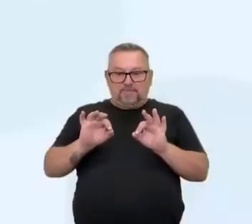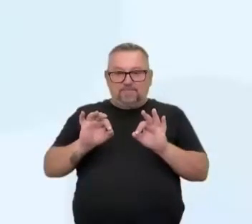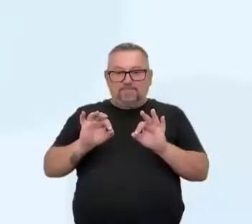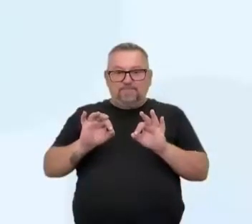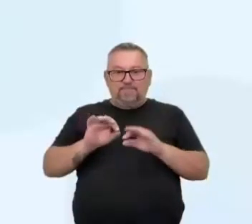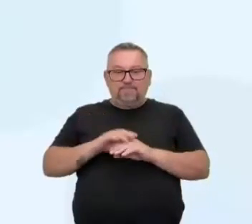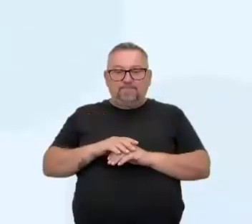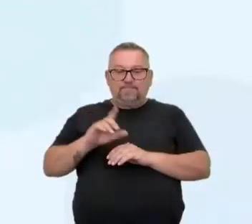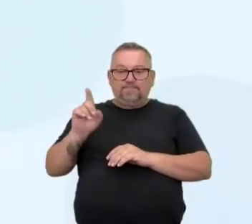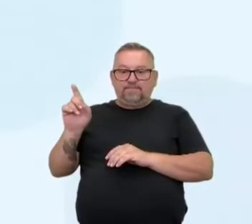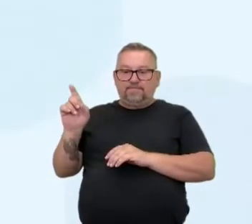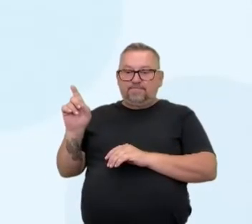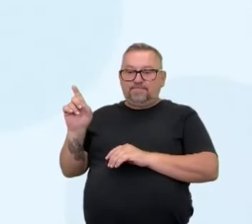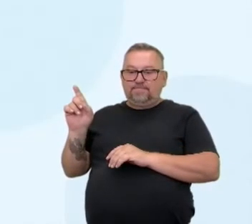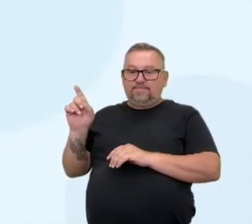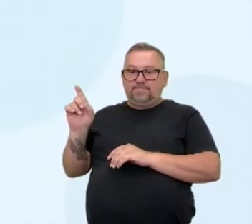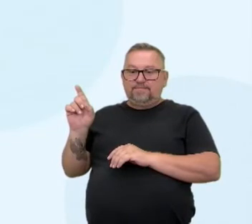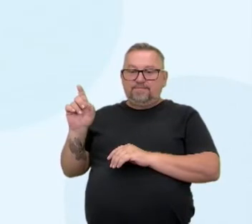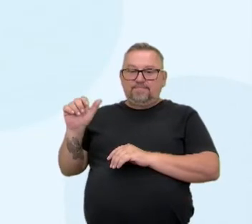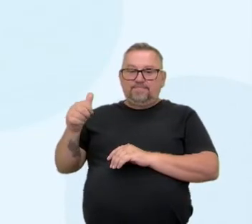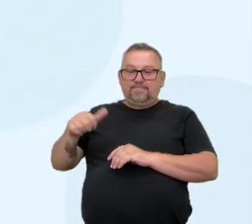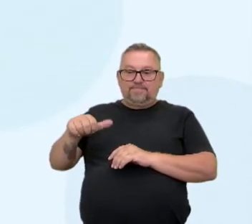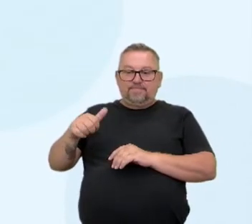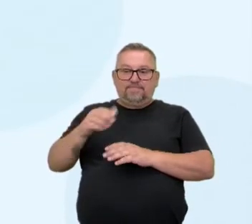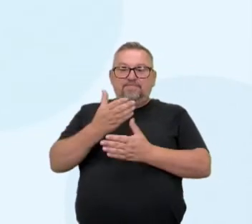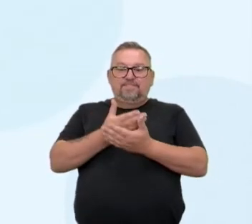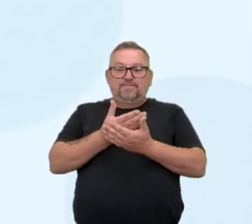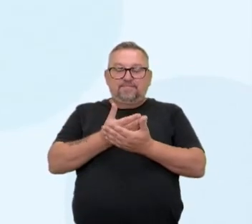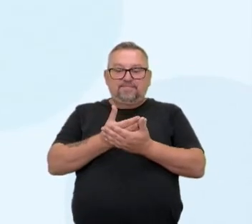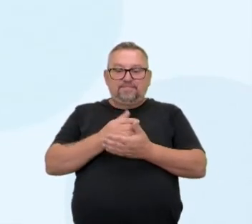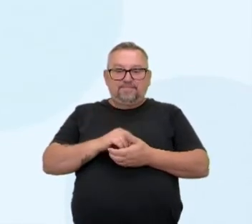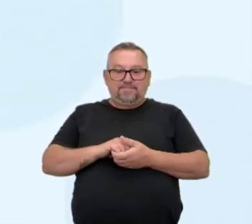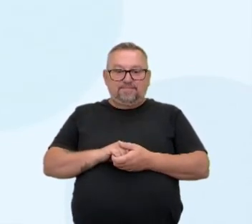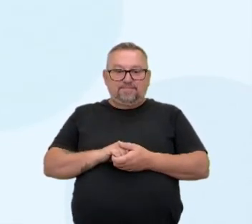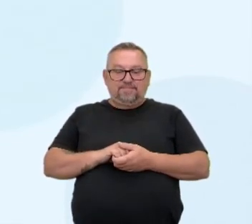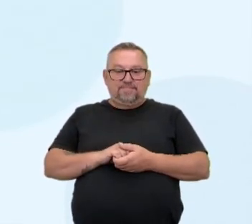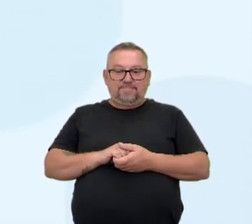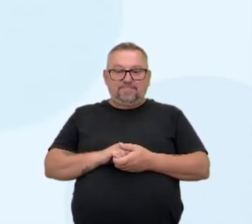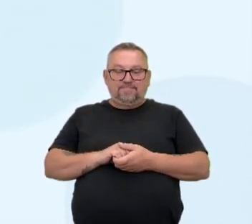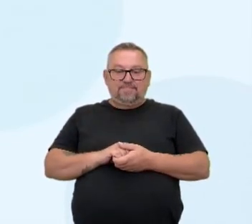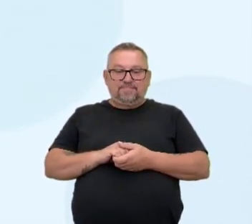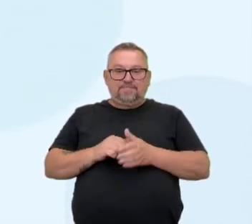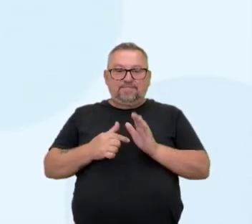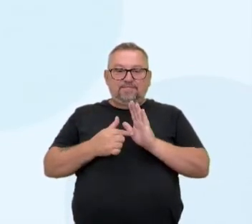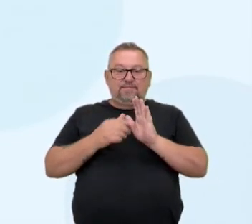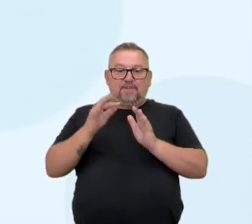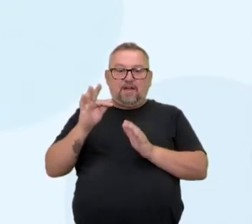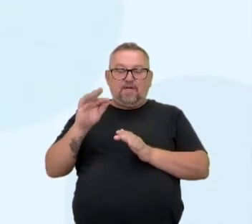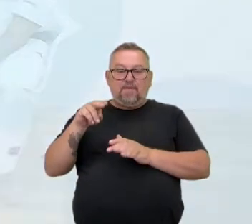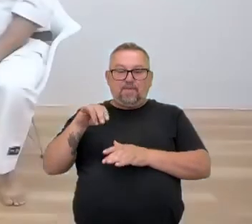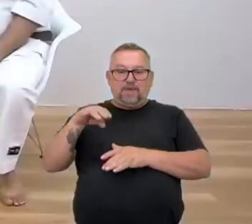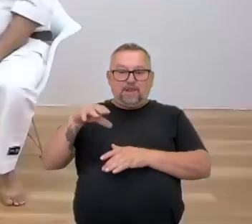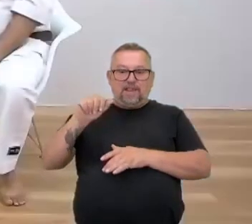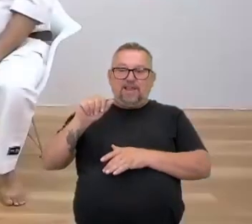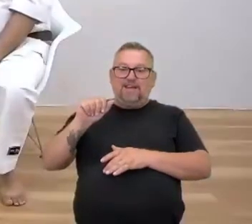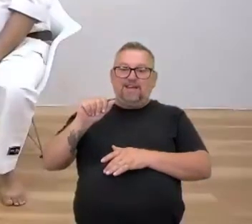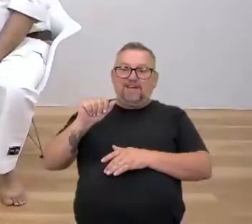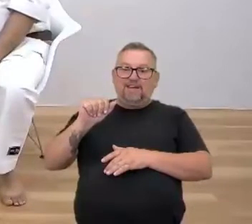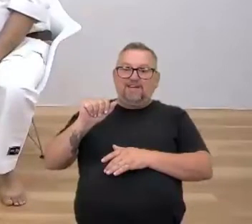Exato. O Luiz Fernando tá aqui também com a gente. Olê, posso sair um pouco do script? Mostra que a Fabiana tá aqui de plateia, pode ser?